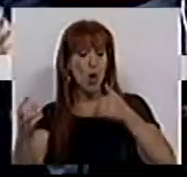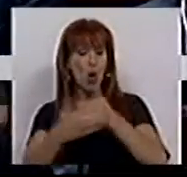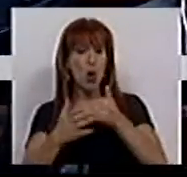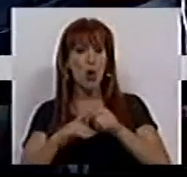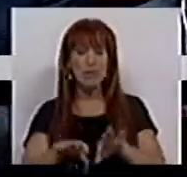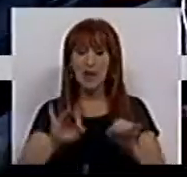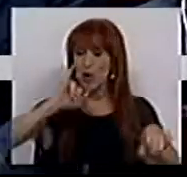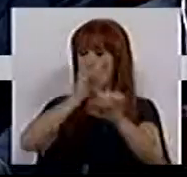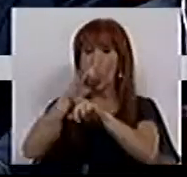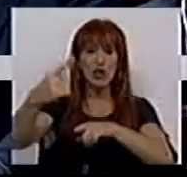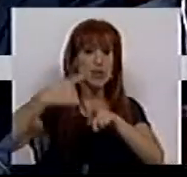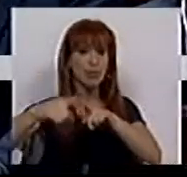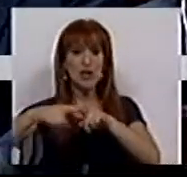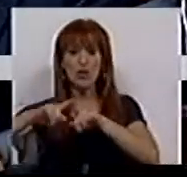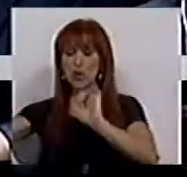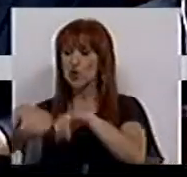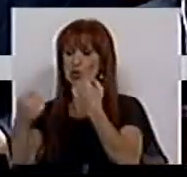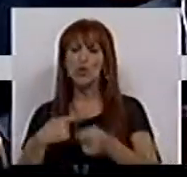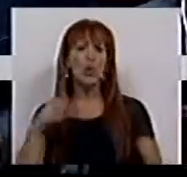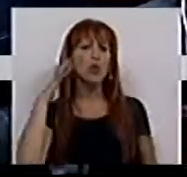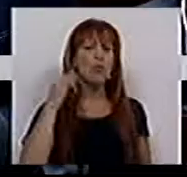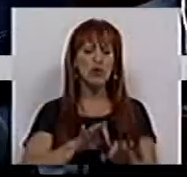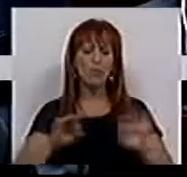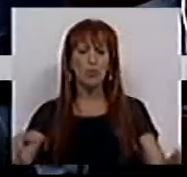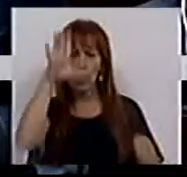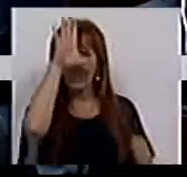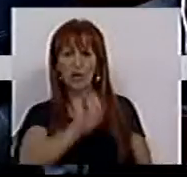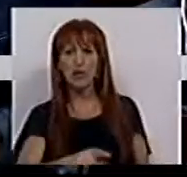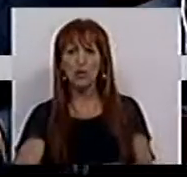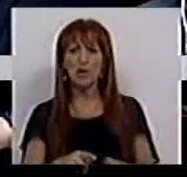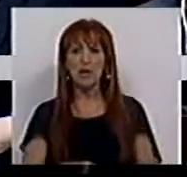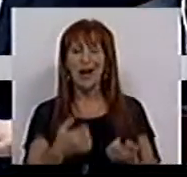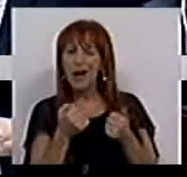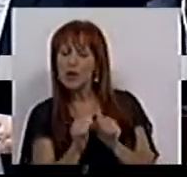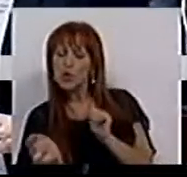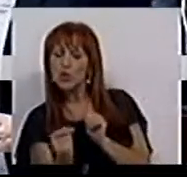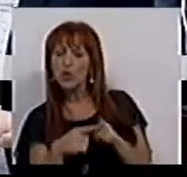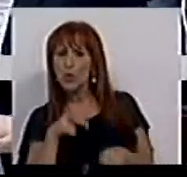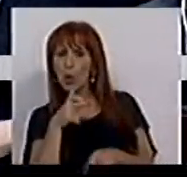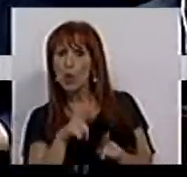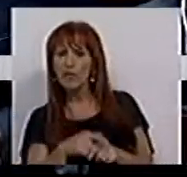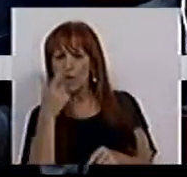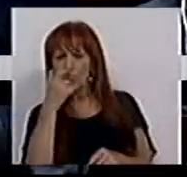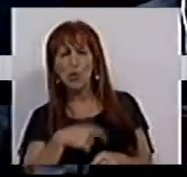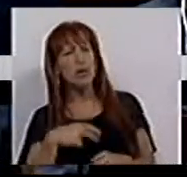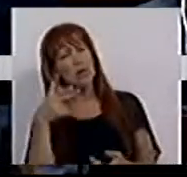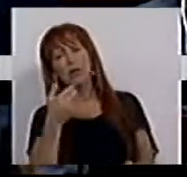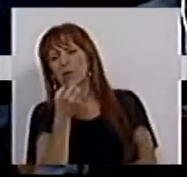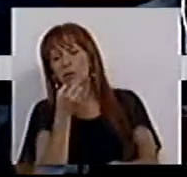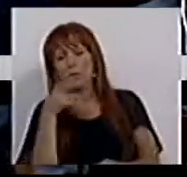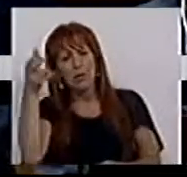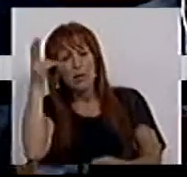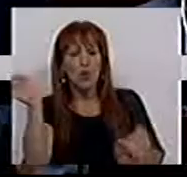idosos, como noutras prestações sociais. Os números oficiais do Governo, que escondem o drama dos desencorajados